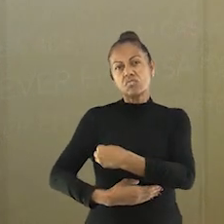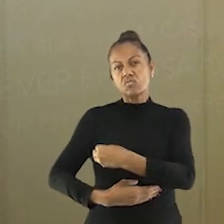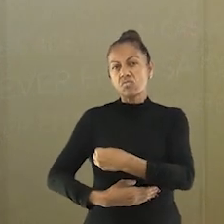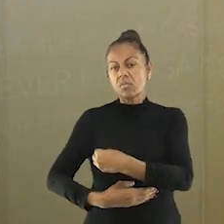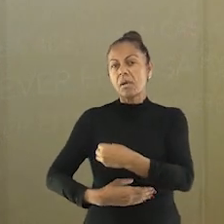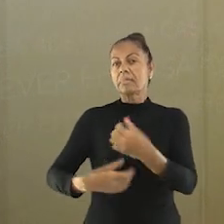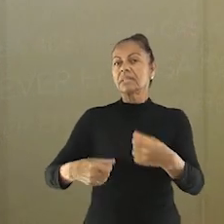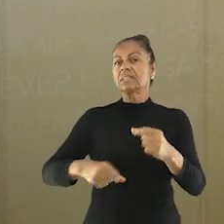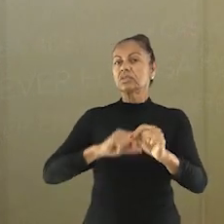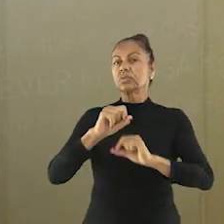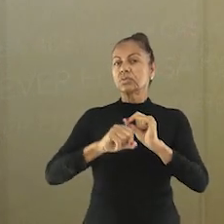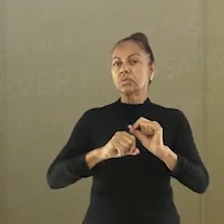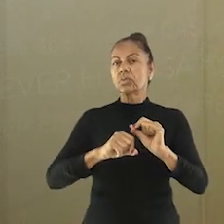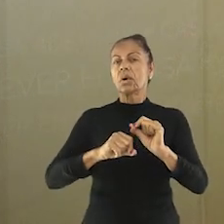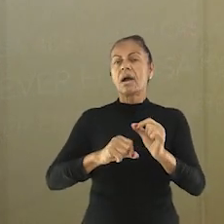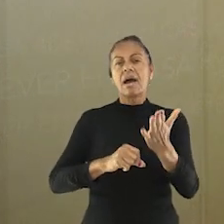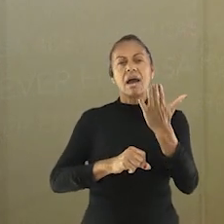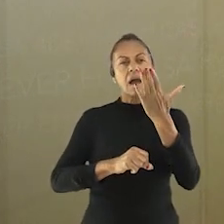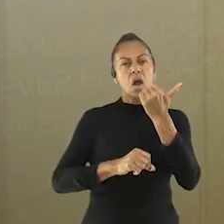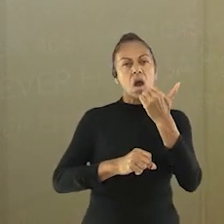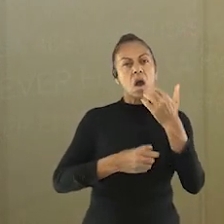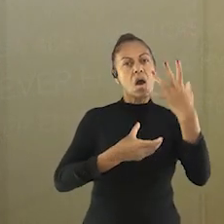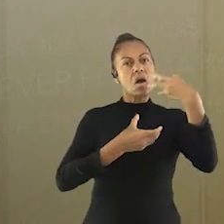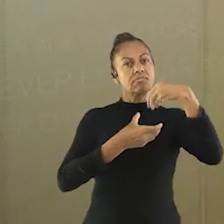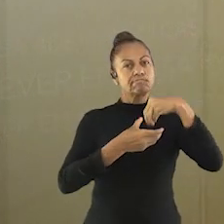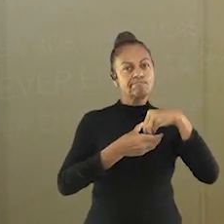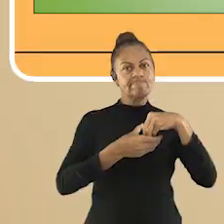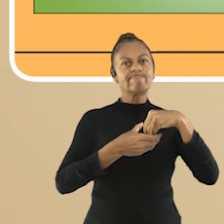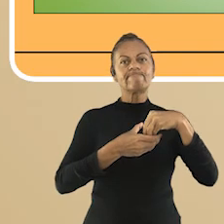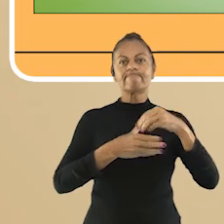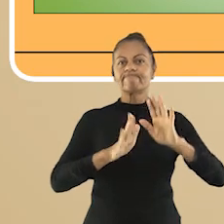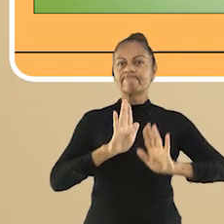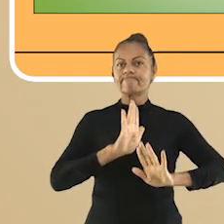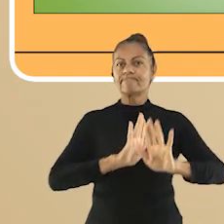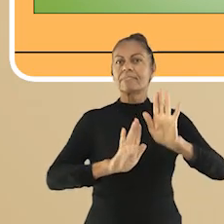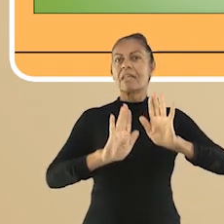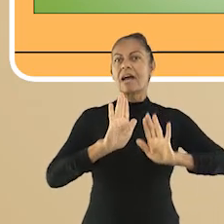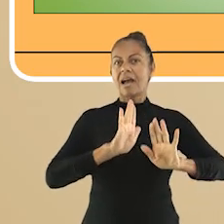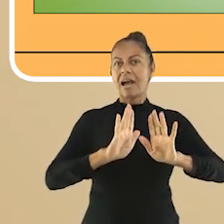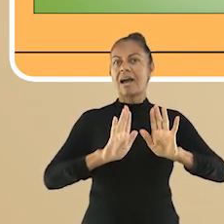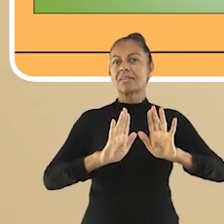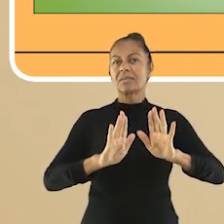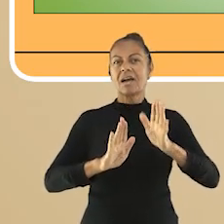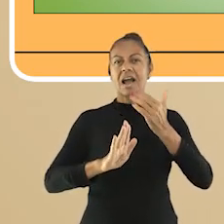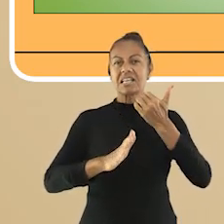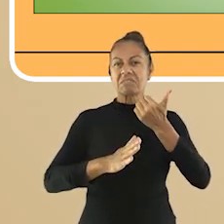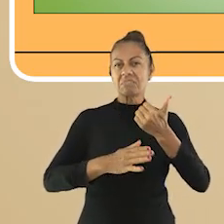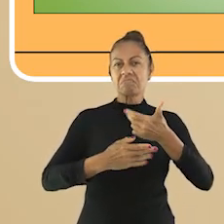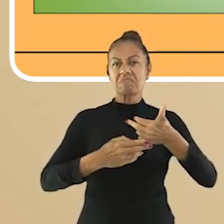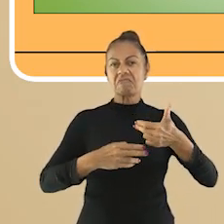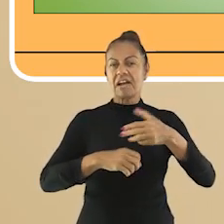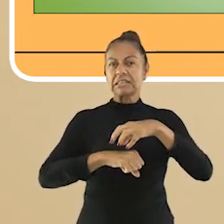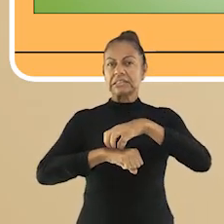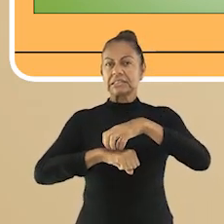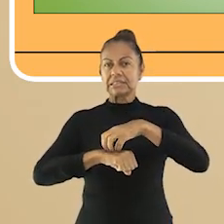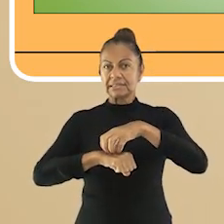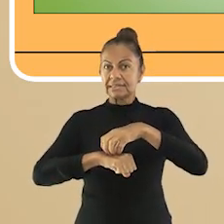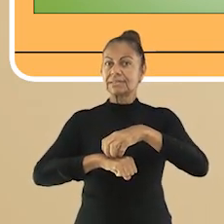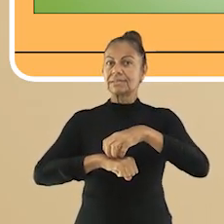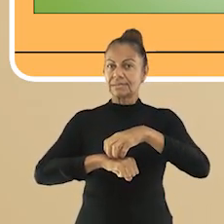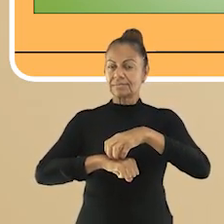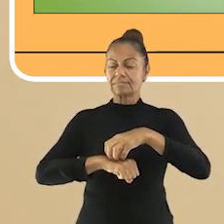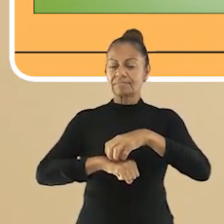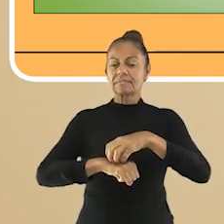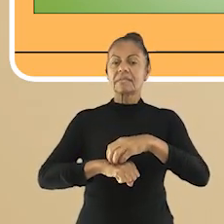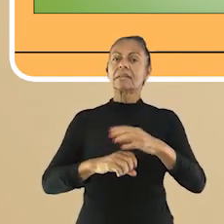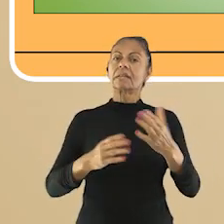alergênicos para que pudesse amamentar seu filho de forma saudável. Isso porque ele era alérgico a várias proteínas que recebia pelo leite